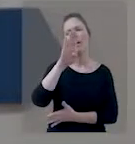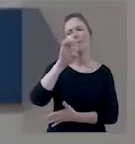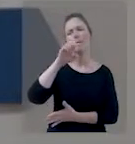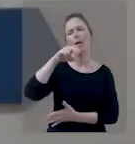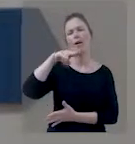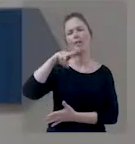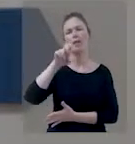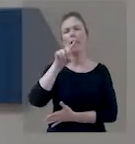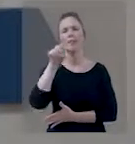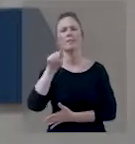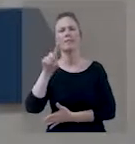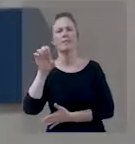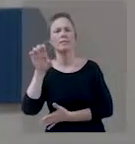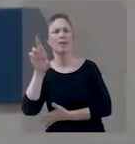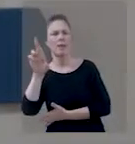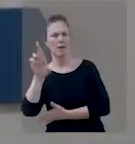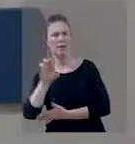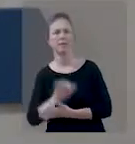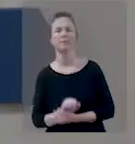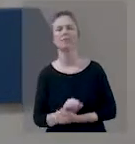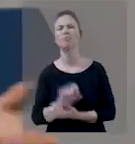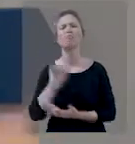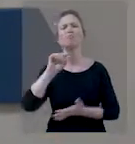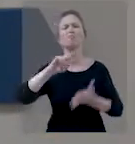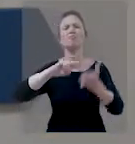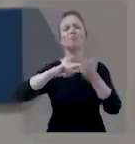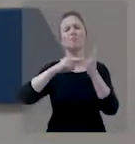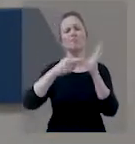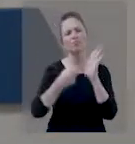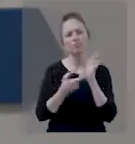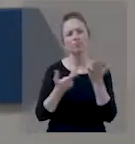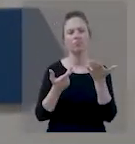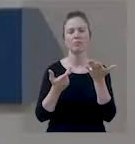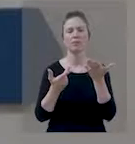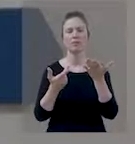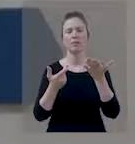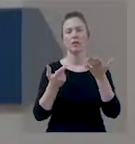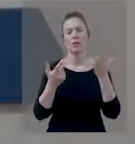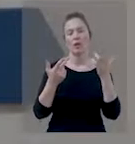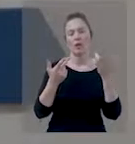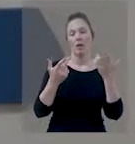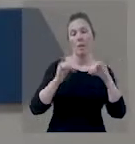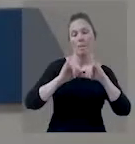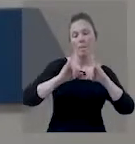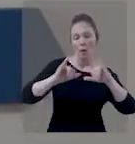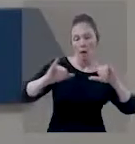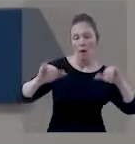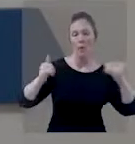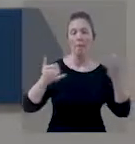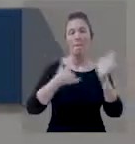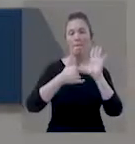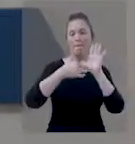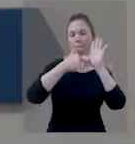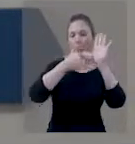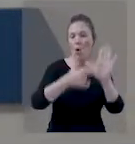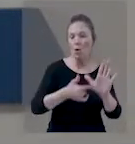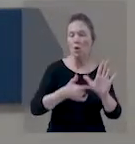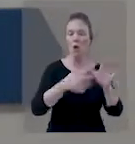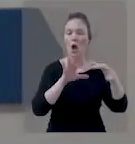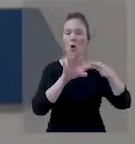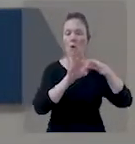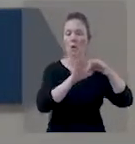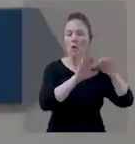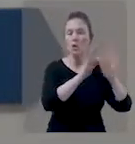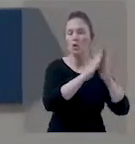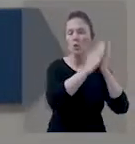Ebenezer? O programa Reunião CPT, além de falar sobre o significado dessa palavra, também trouxe o contexto bíblico que comprova